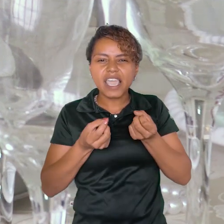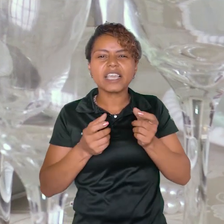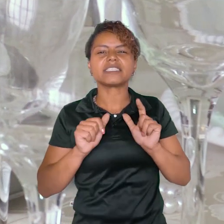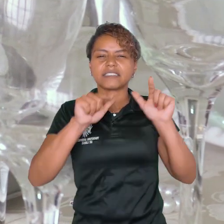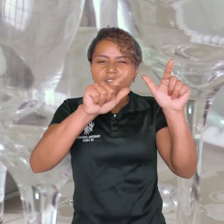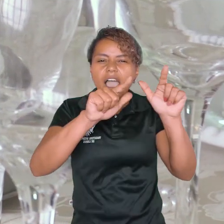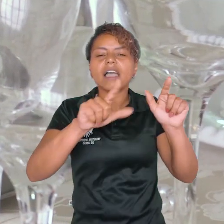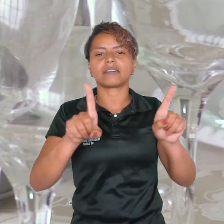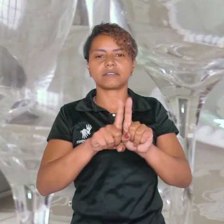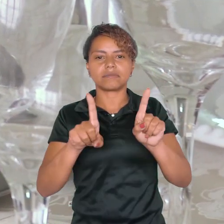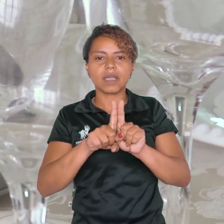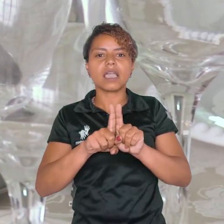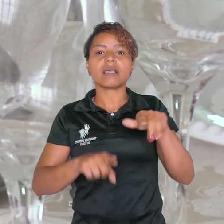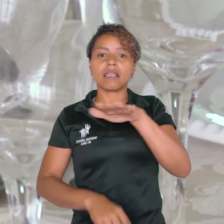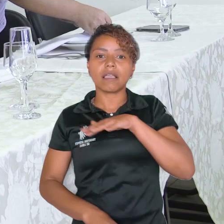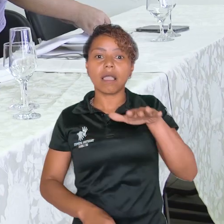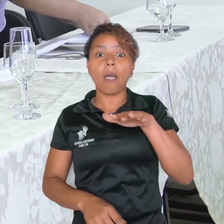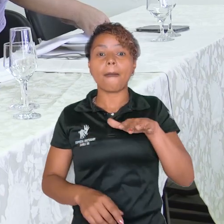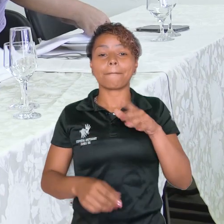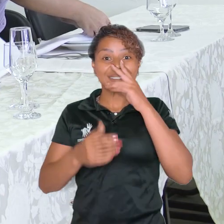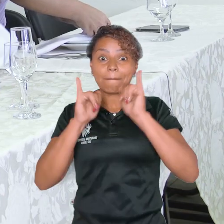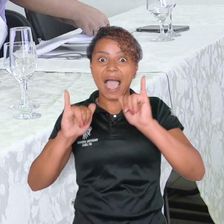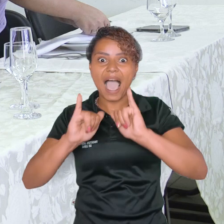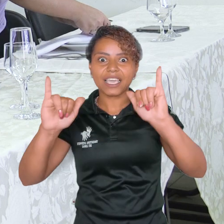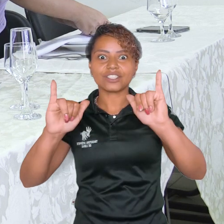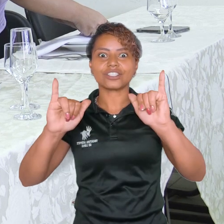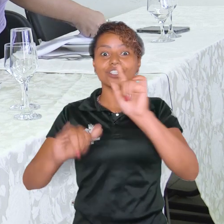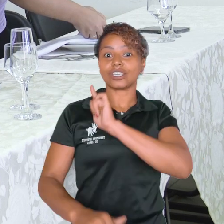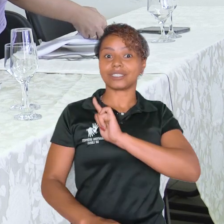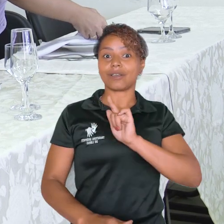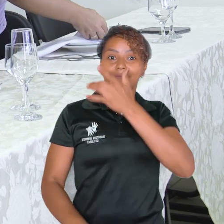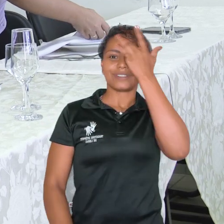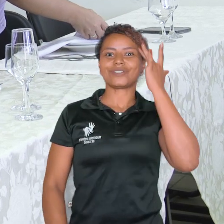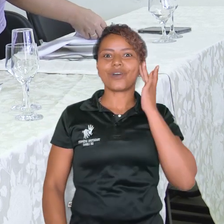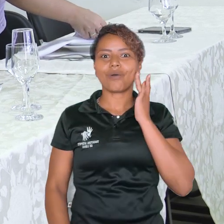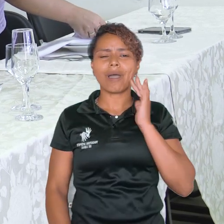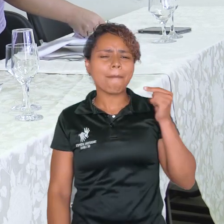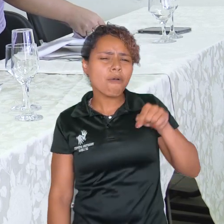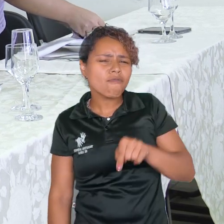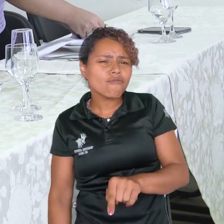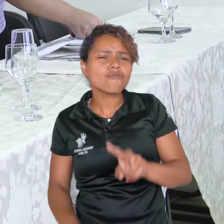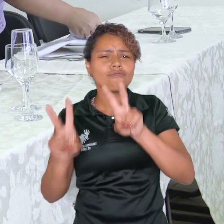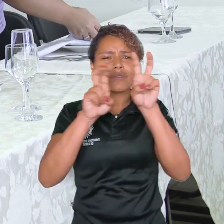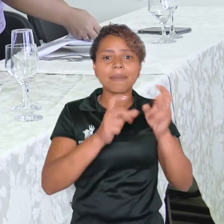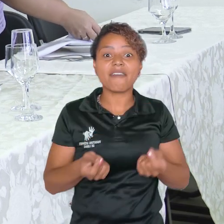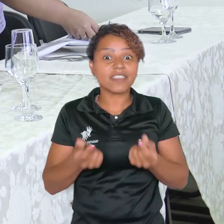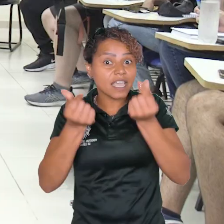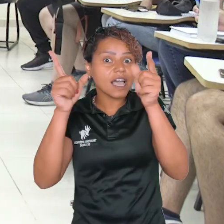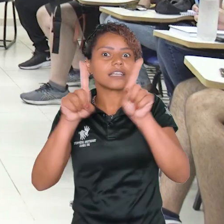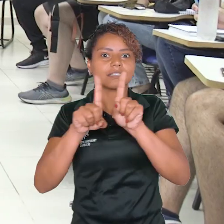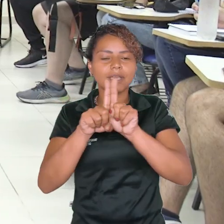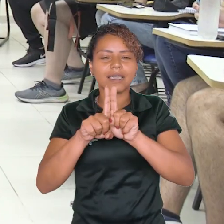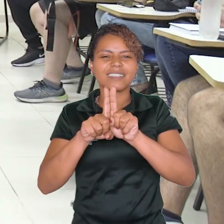estudar meios de hospedagem, agenciamento, ele vai estudar marketing, ele vai estudar gestão de pessoas, ele vai se